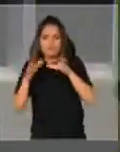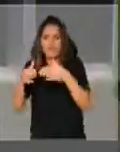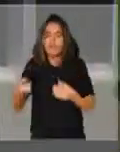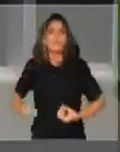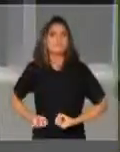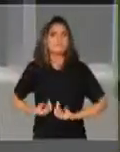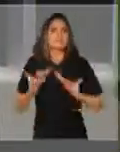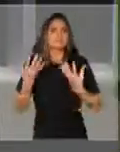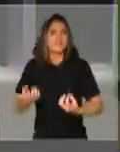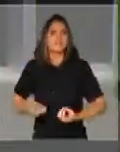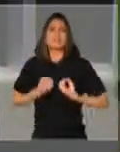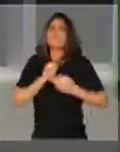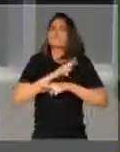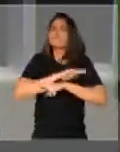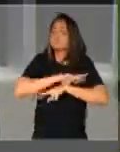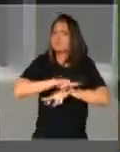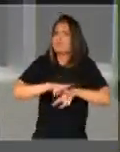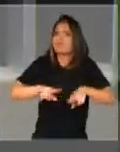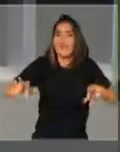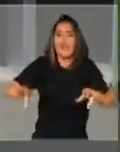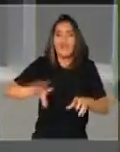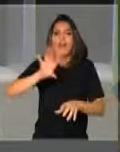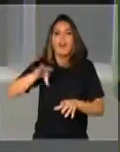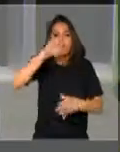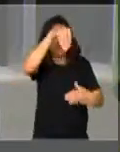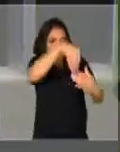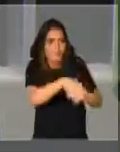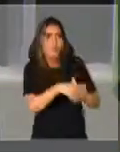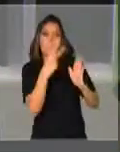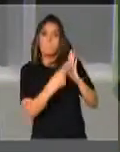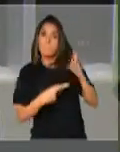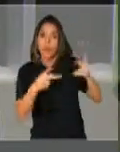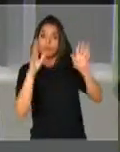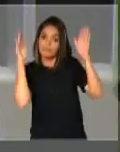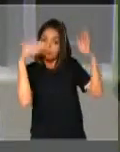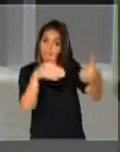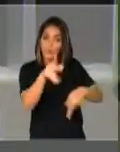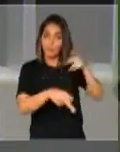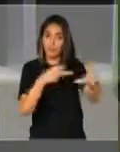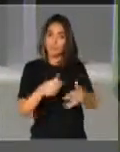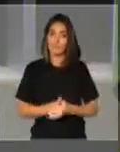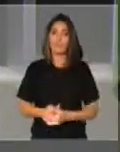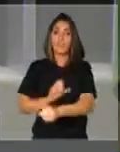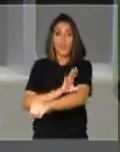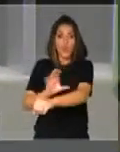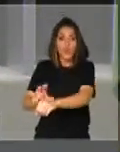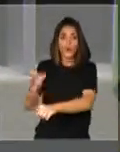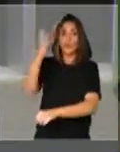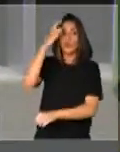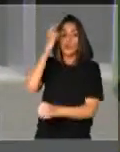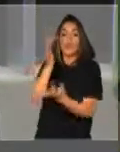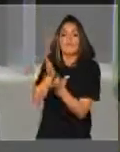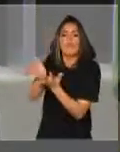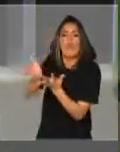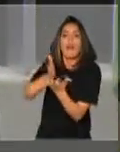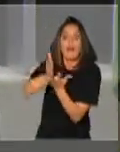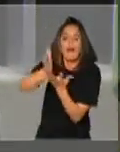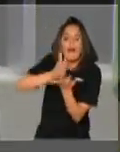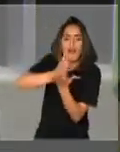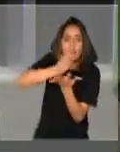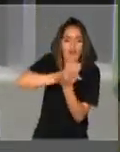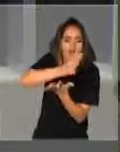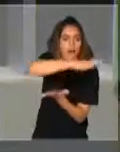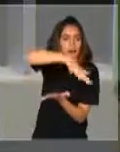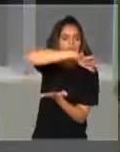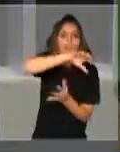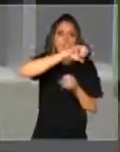expressão, estejam contempladas no conjunto das políticas públicas. E a cultura é um vetor transversal, que passa